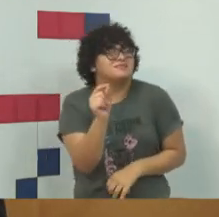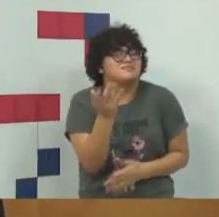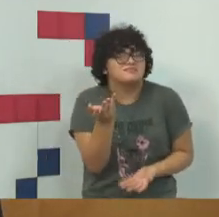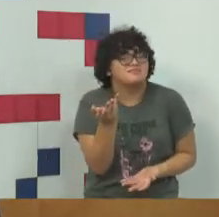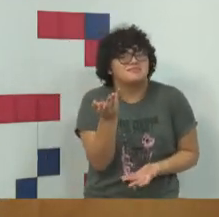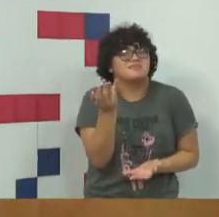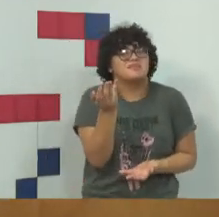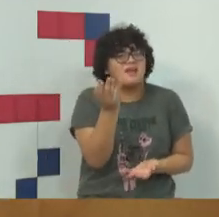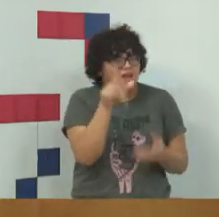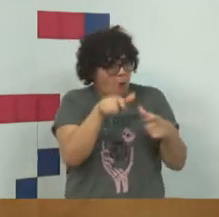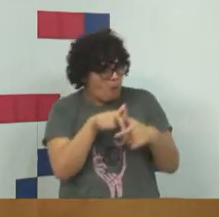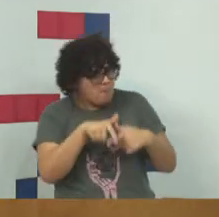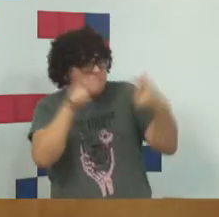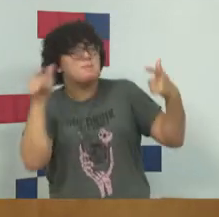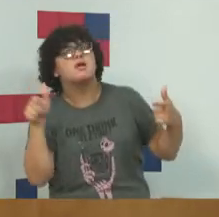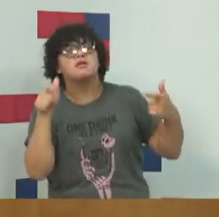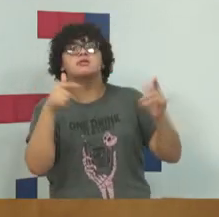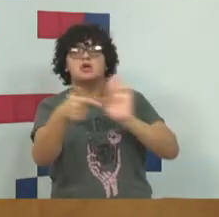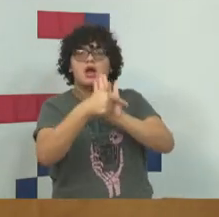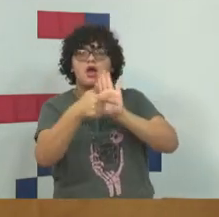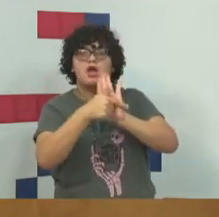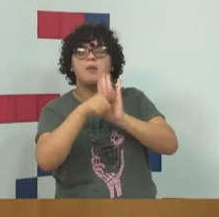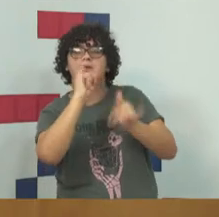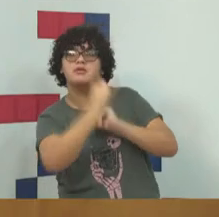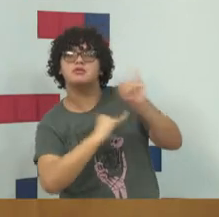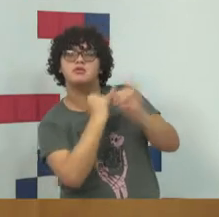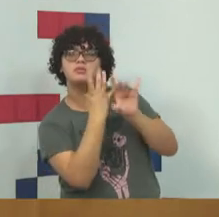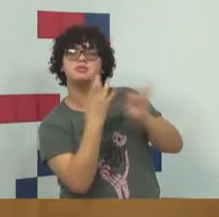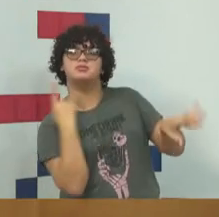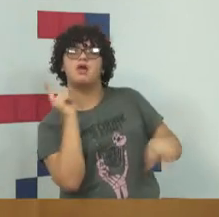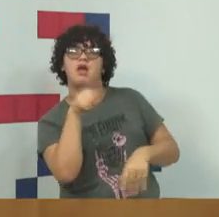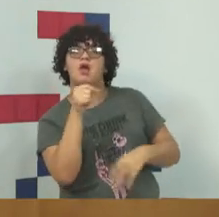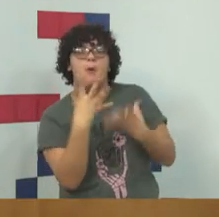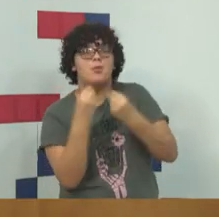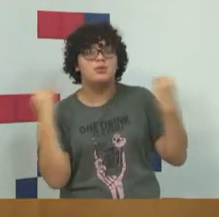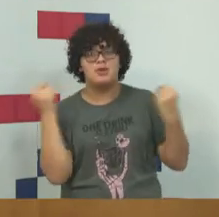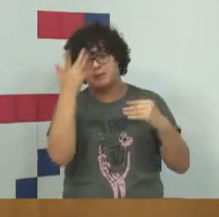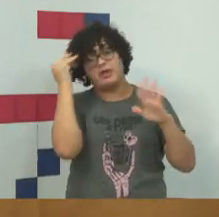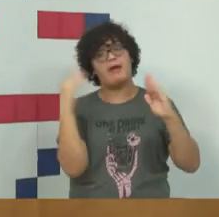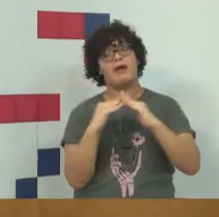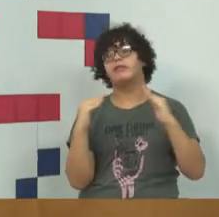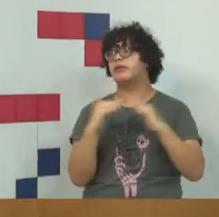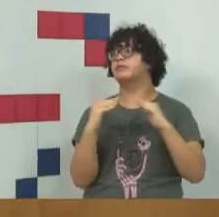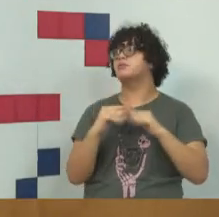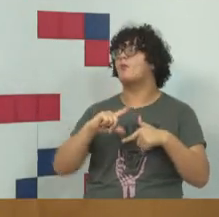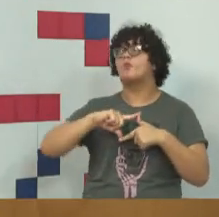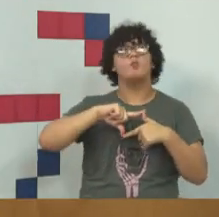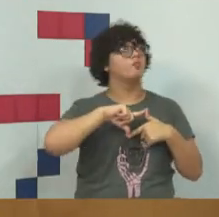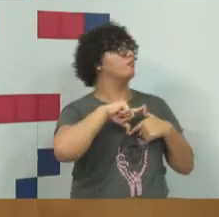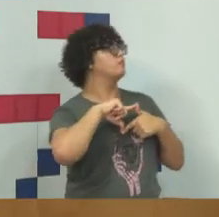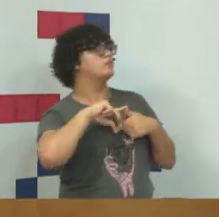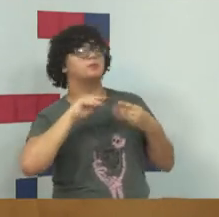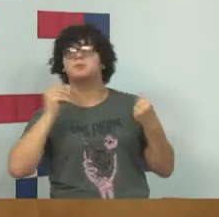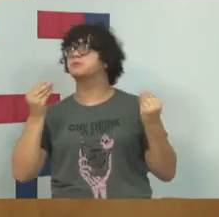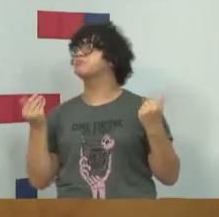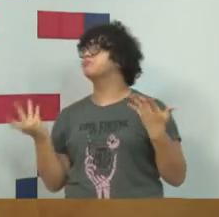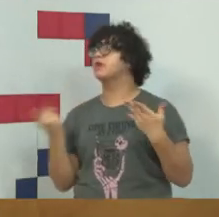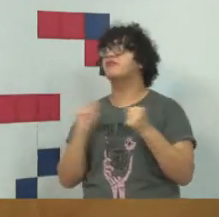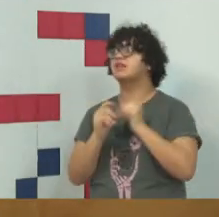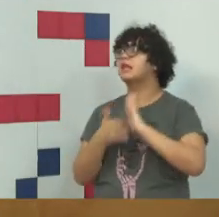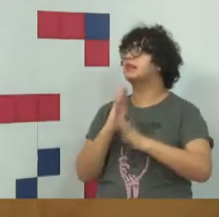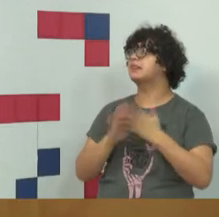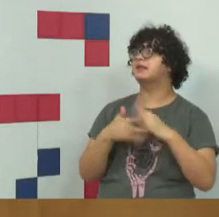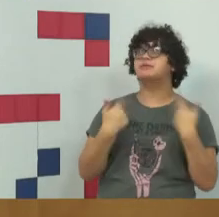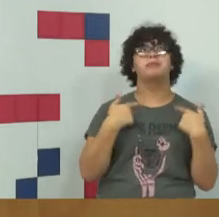do aumento dos crimes digitais nesse período. As pessoas estão ficando mais em casa, estão navegando mais na internet, estão